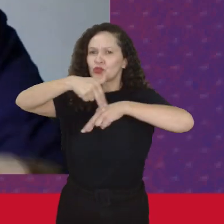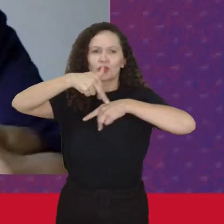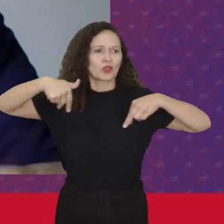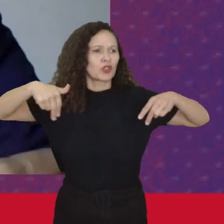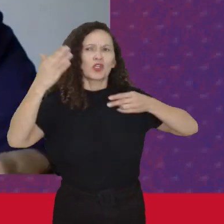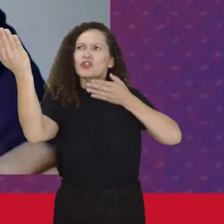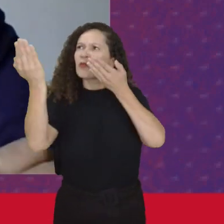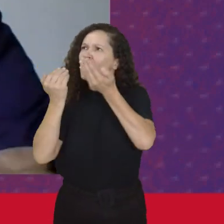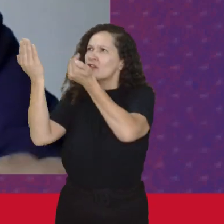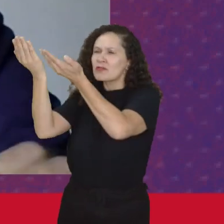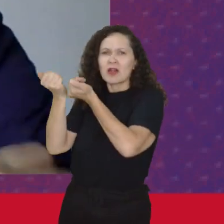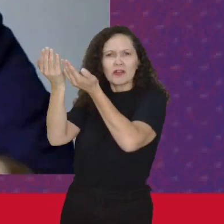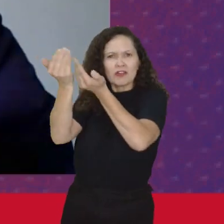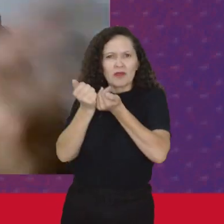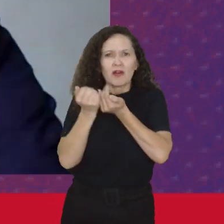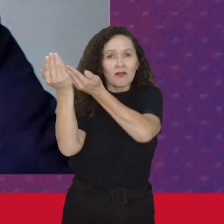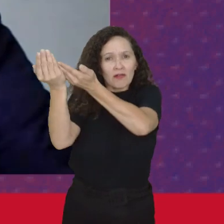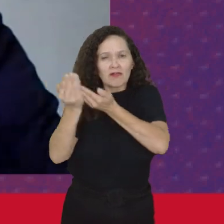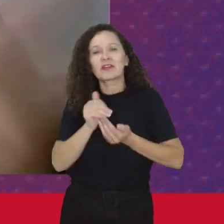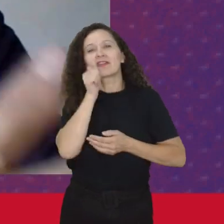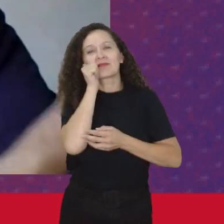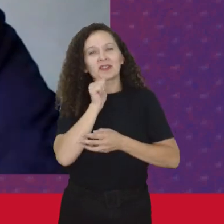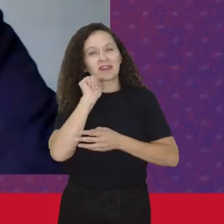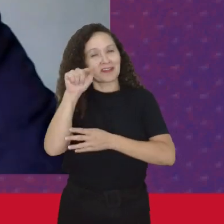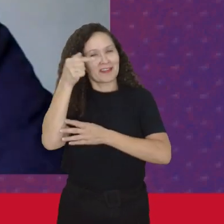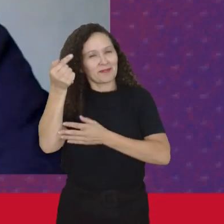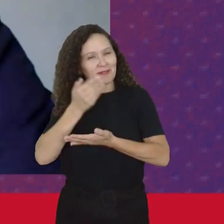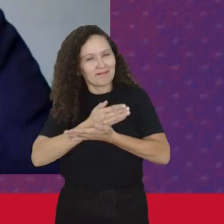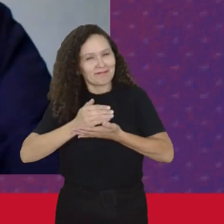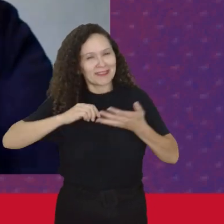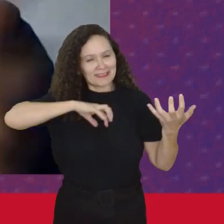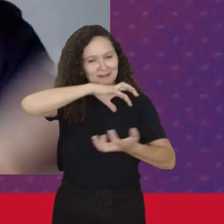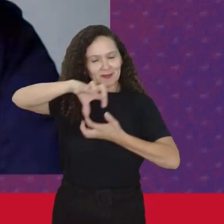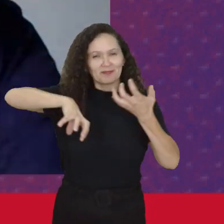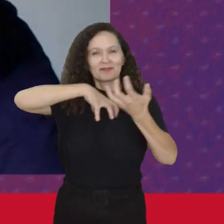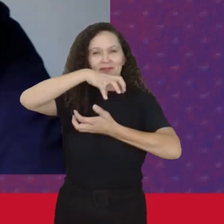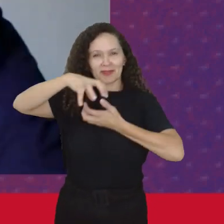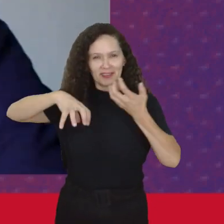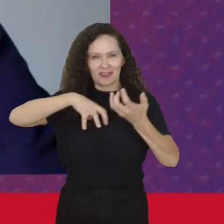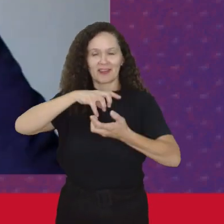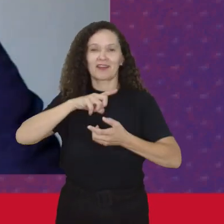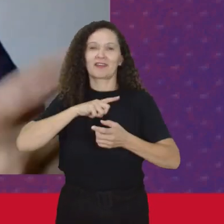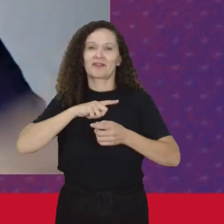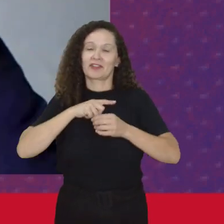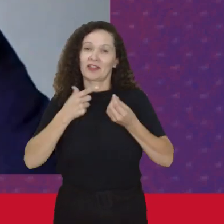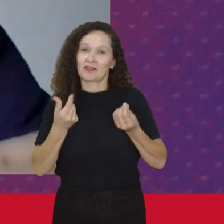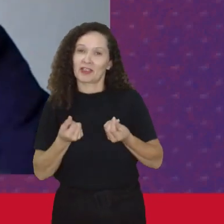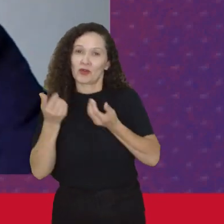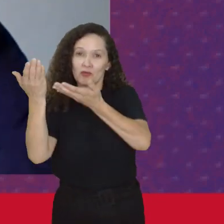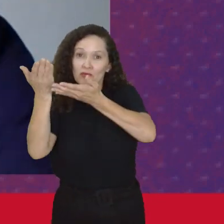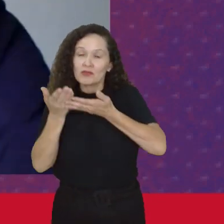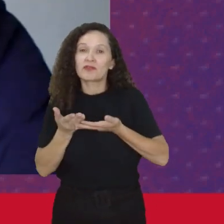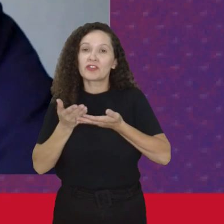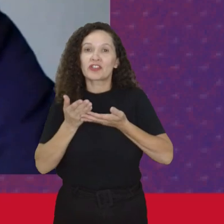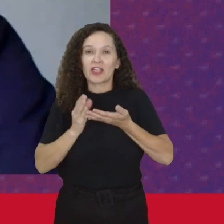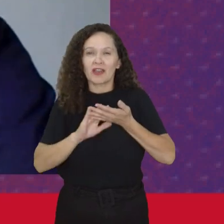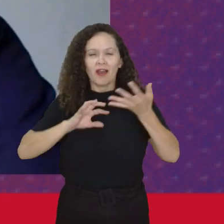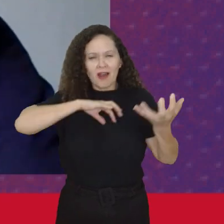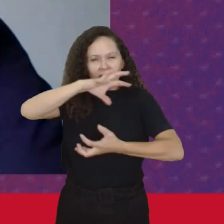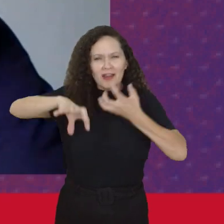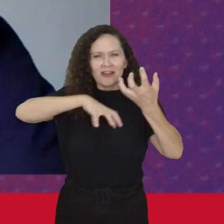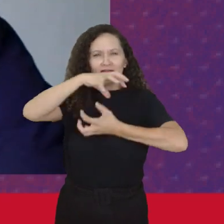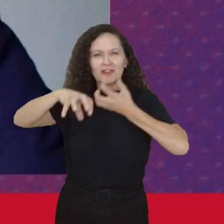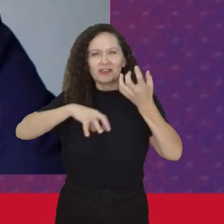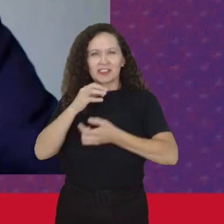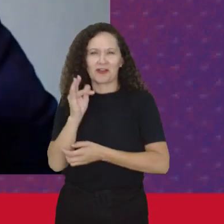chamar Um processo de greve E aí daí Começa uma greve Tem uma insurreição E que foi a revolução Que é chamada A